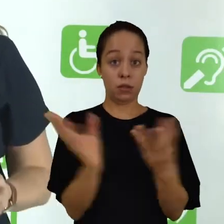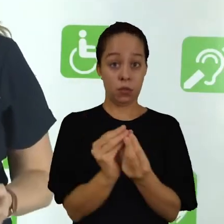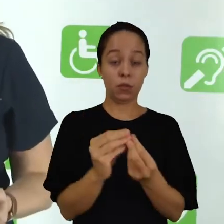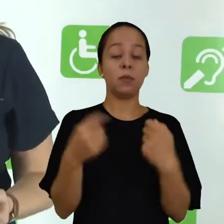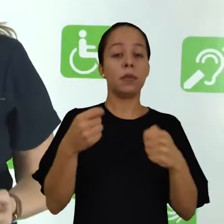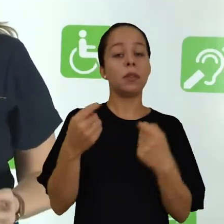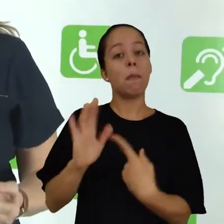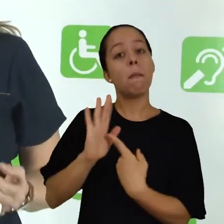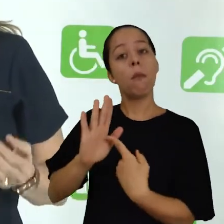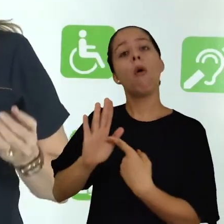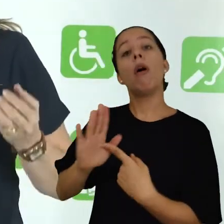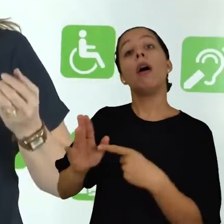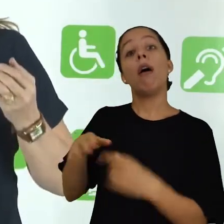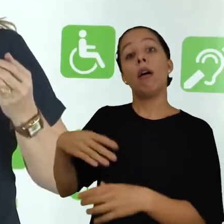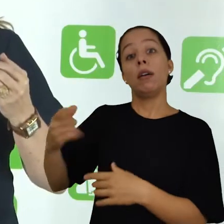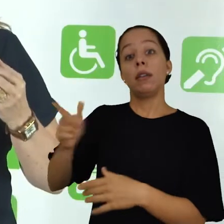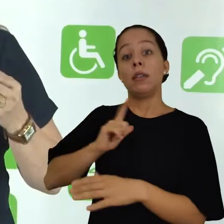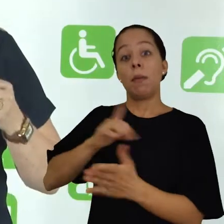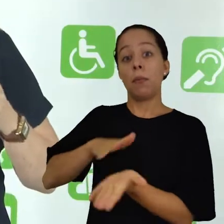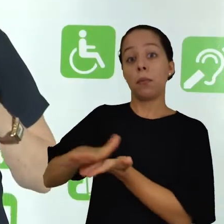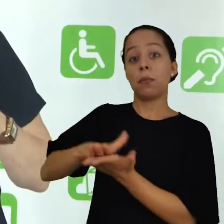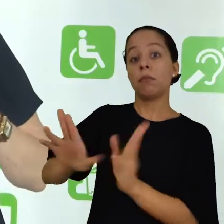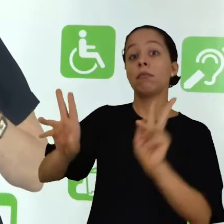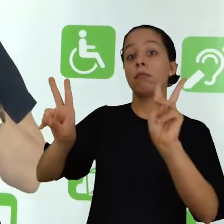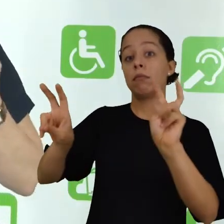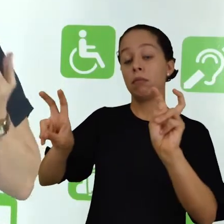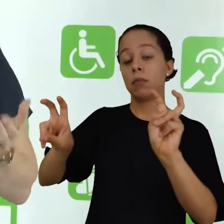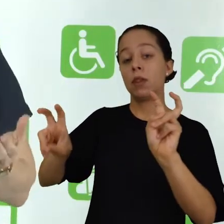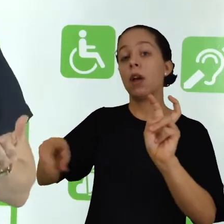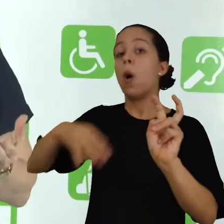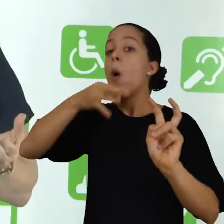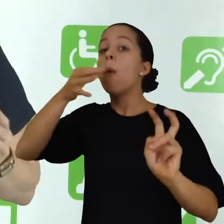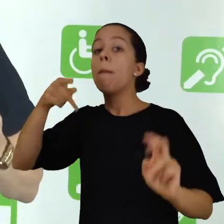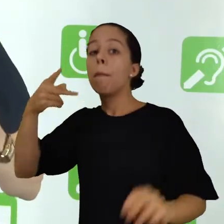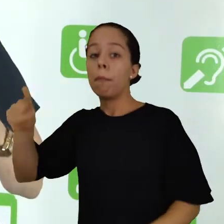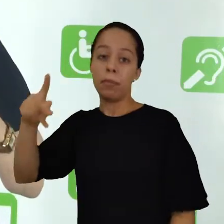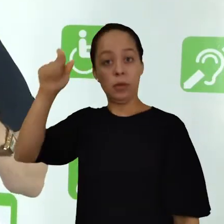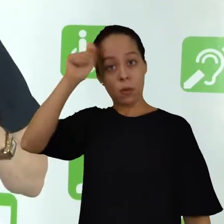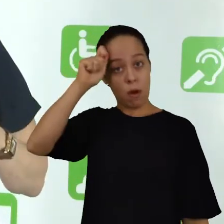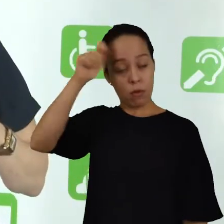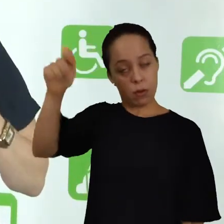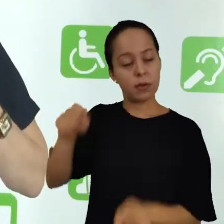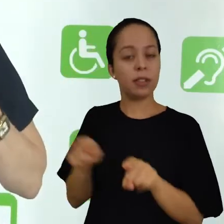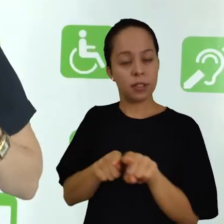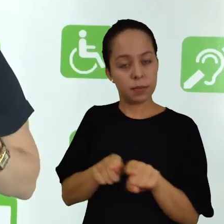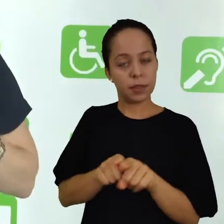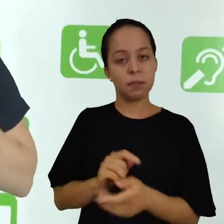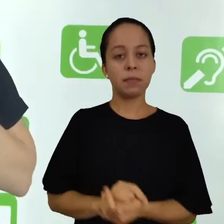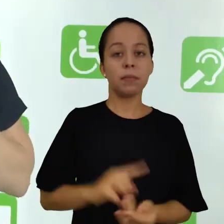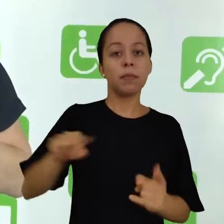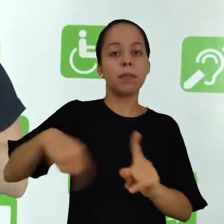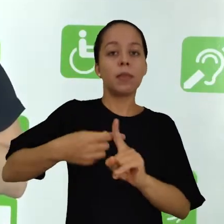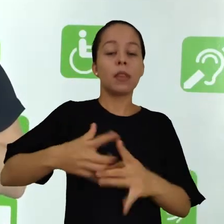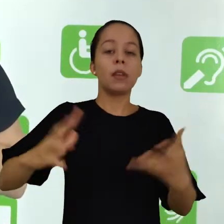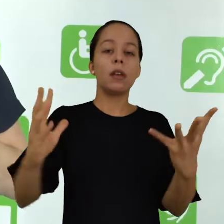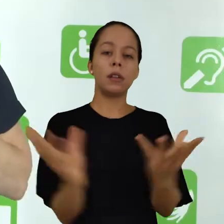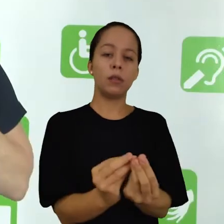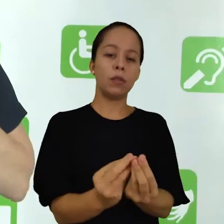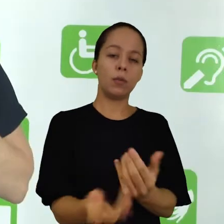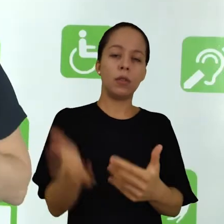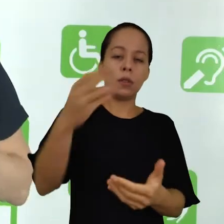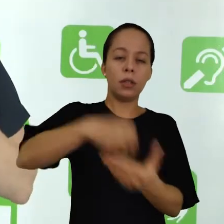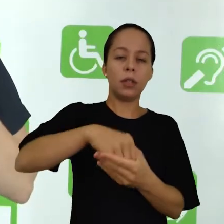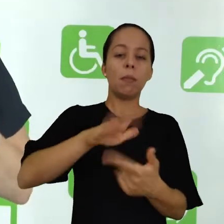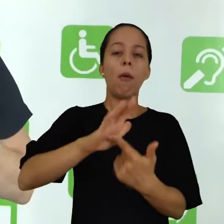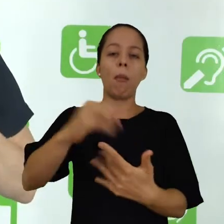indicação do assunto da obra, do ponto de vista adotado pelo autor e também o resumo que apresenta os